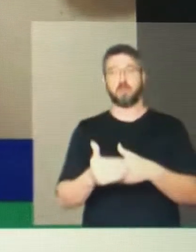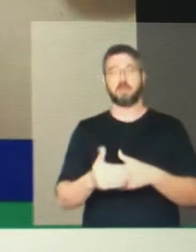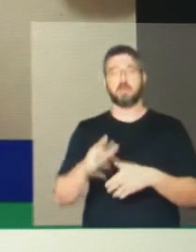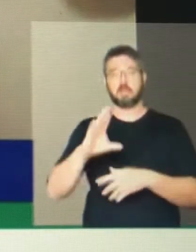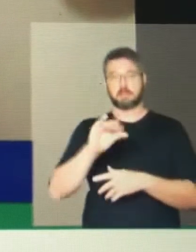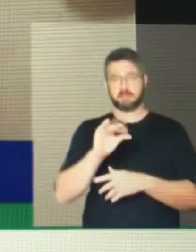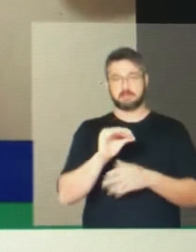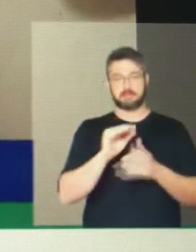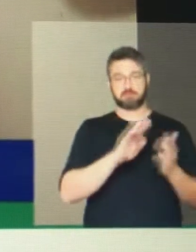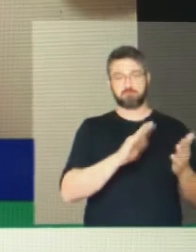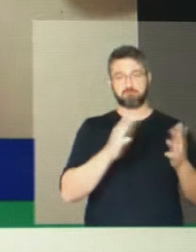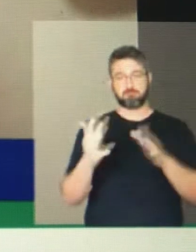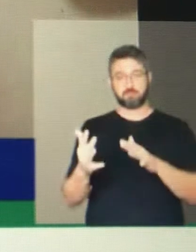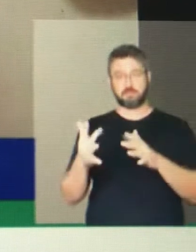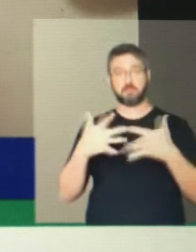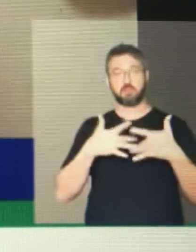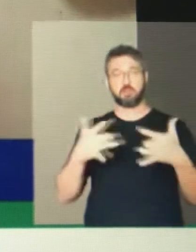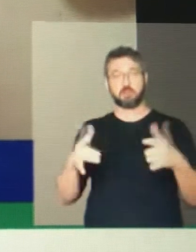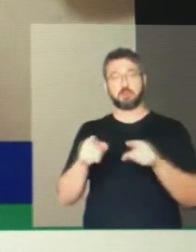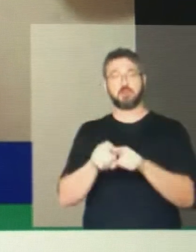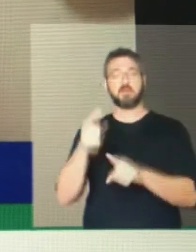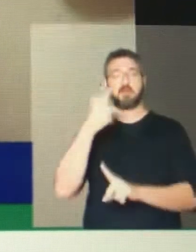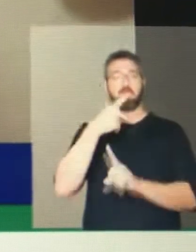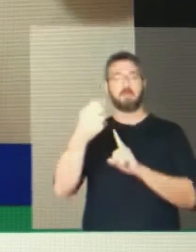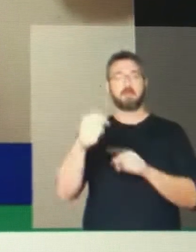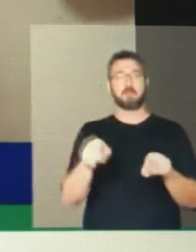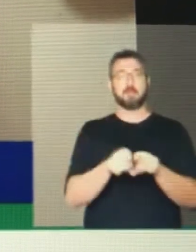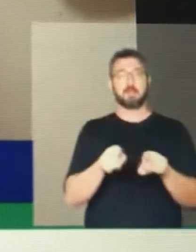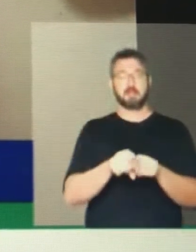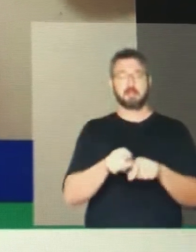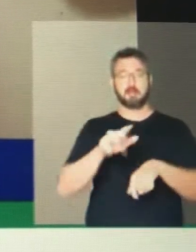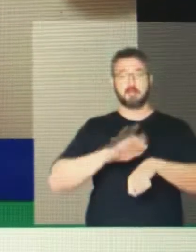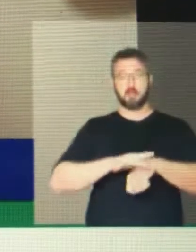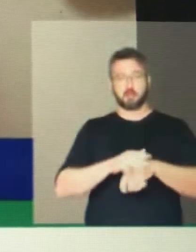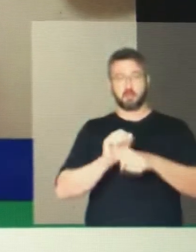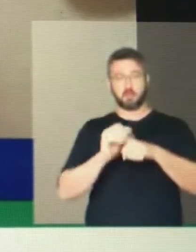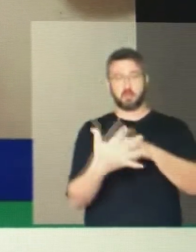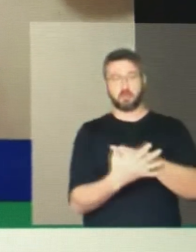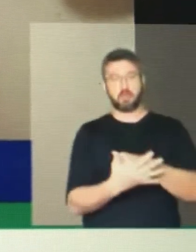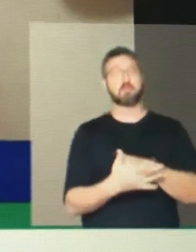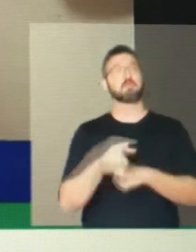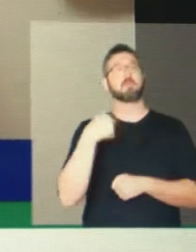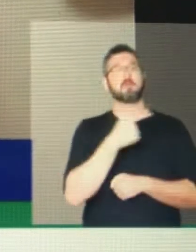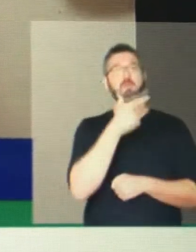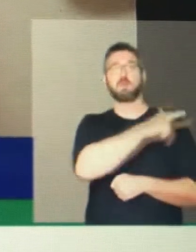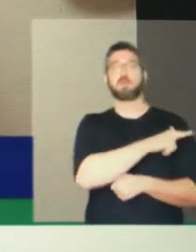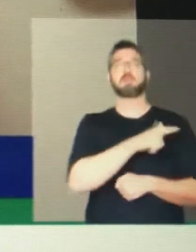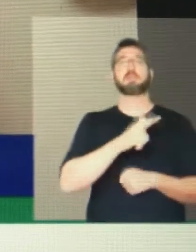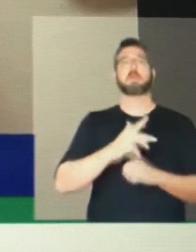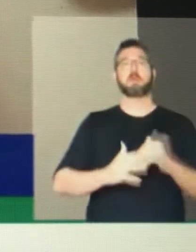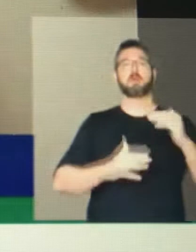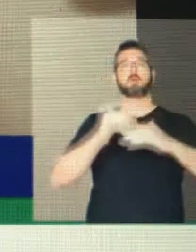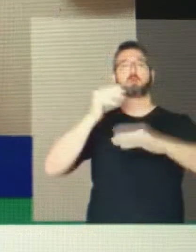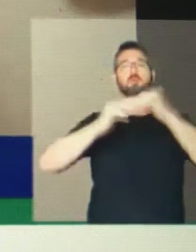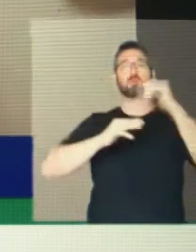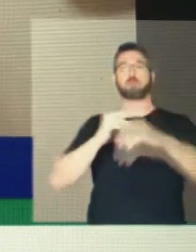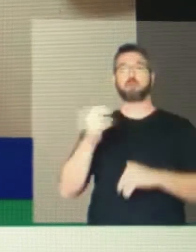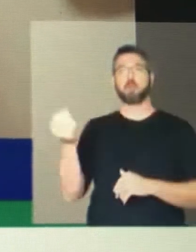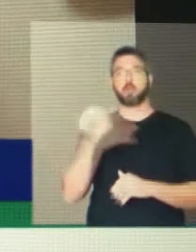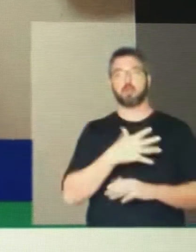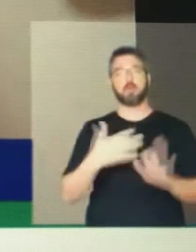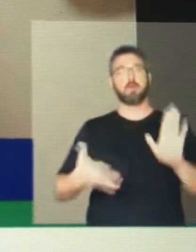teremos que construir um conjunto de medidas estruturantes para a agricultura familiar brasileira. Contem sempre